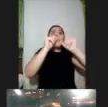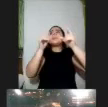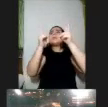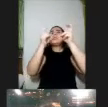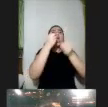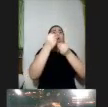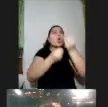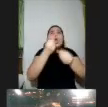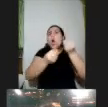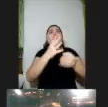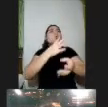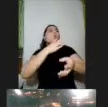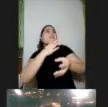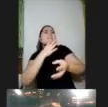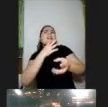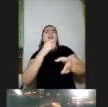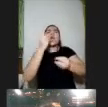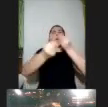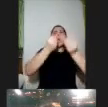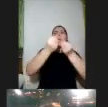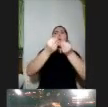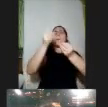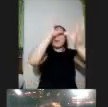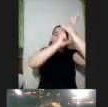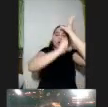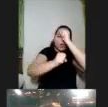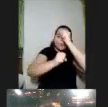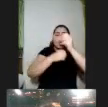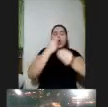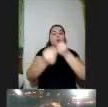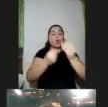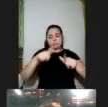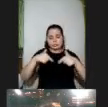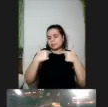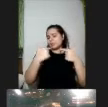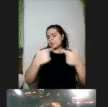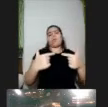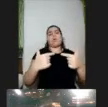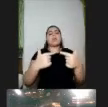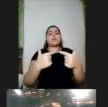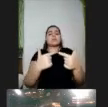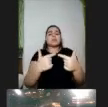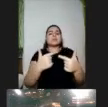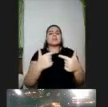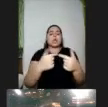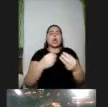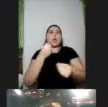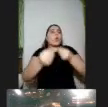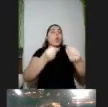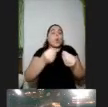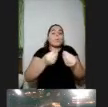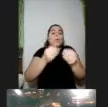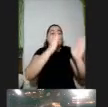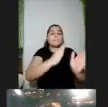conceitos se executa ações de processos de apreensão desses conceitos